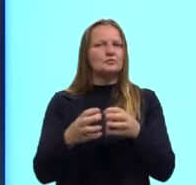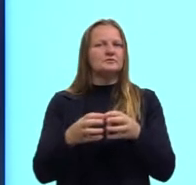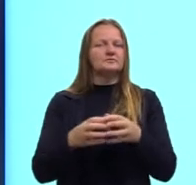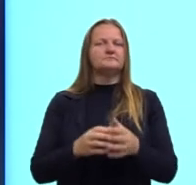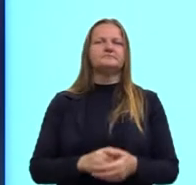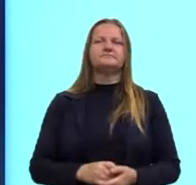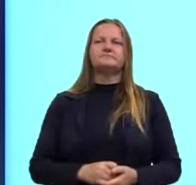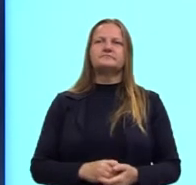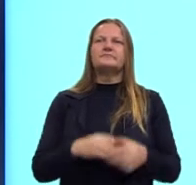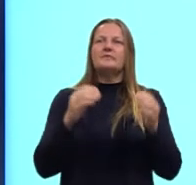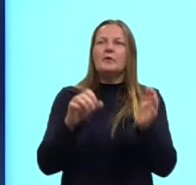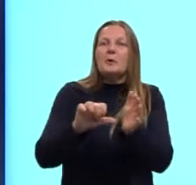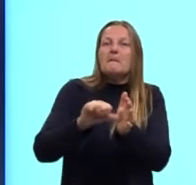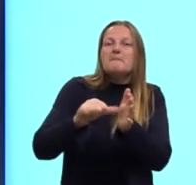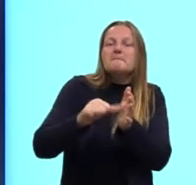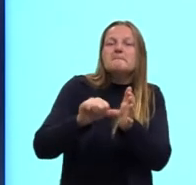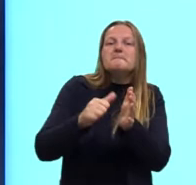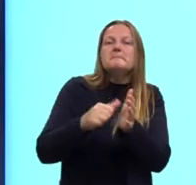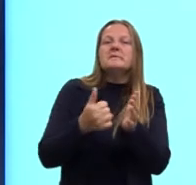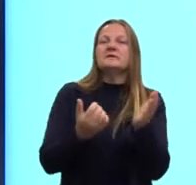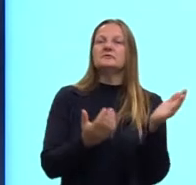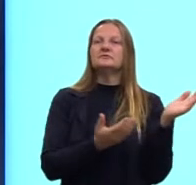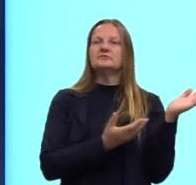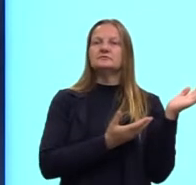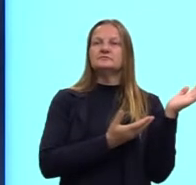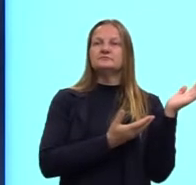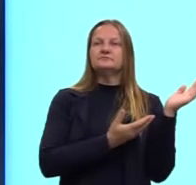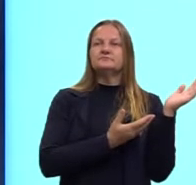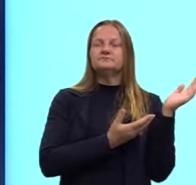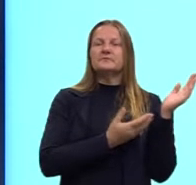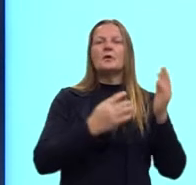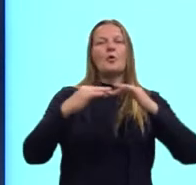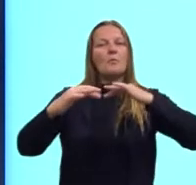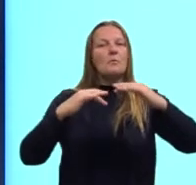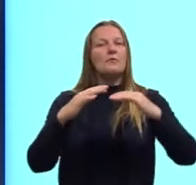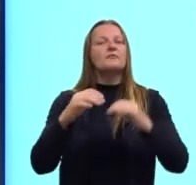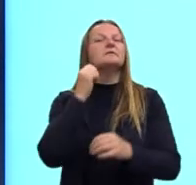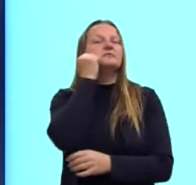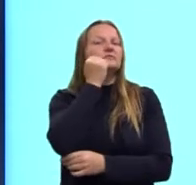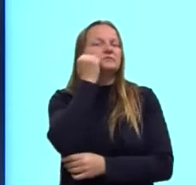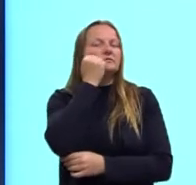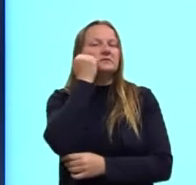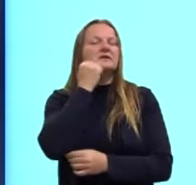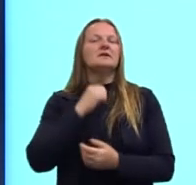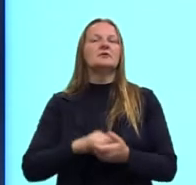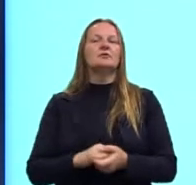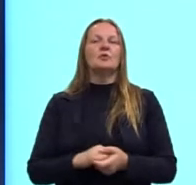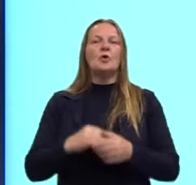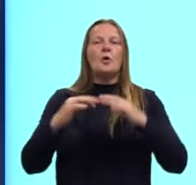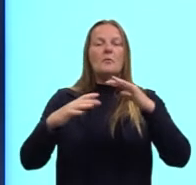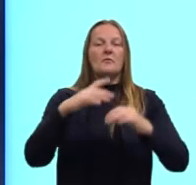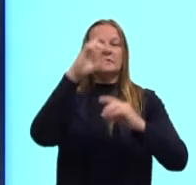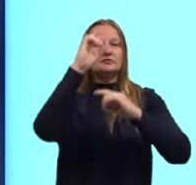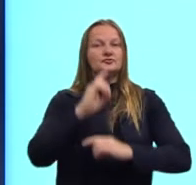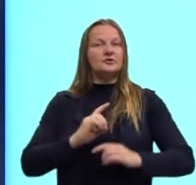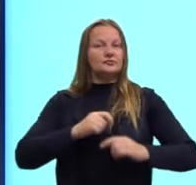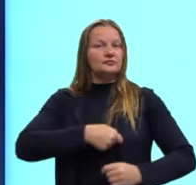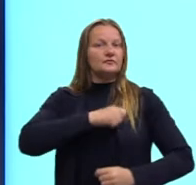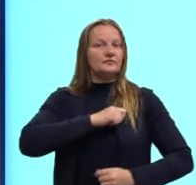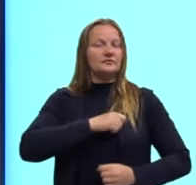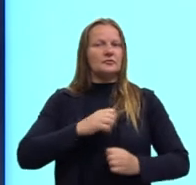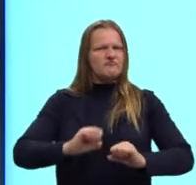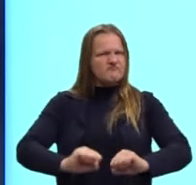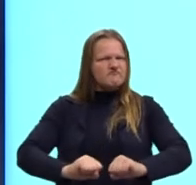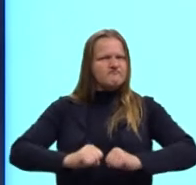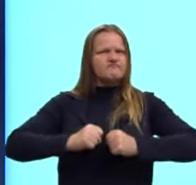então, dos primeiros, não dos primeiros, mas de quando esse movimento negro, de quando o movimento dos direitos civis, na verdade, toma